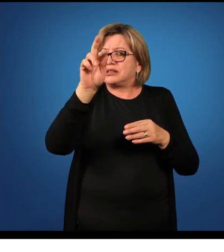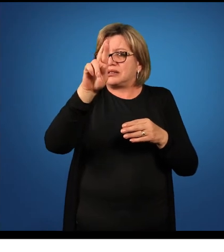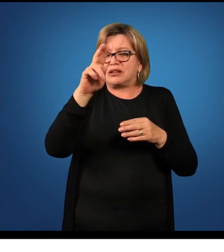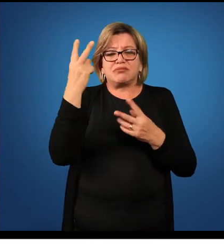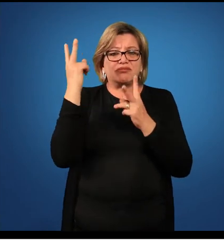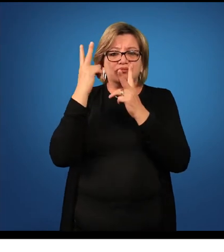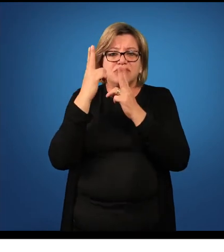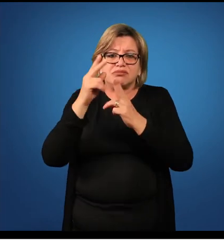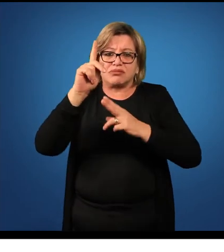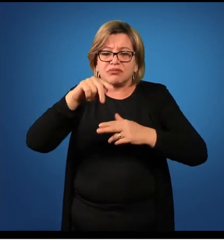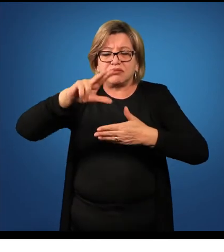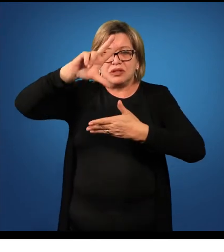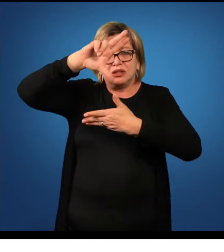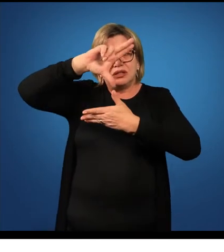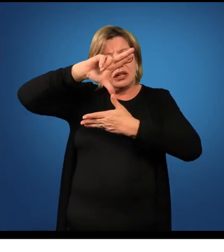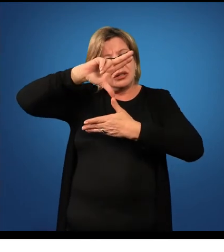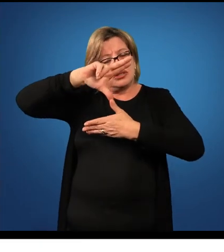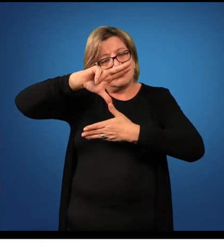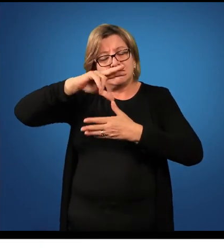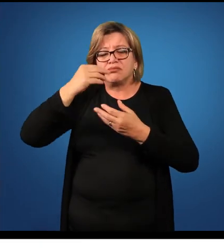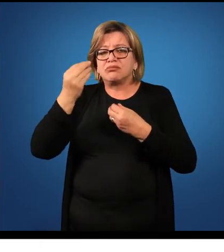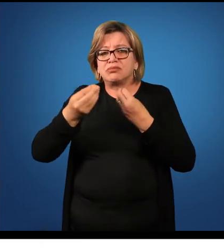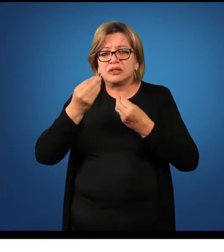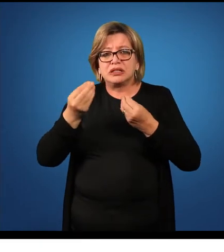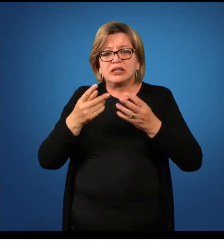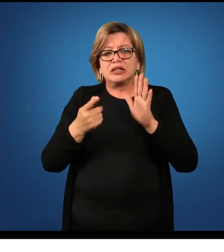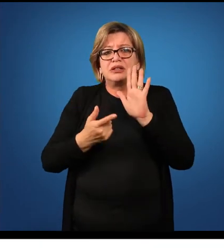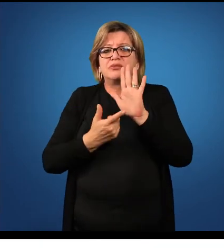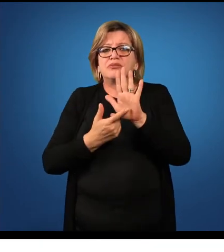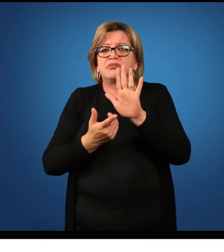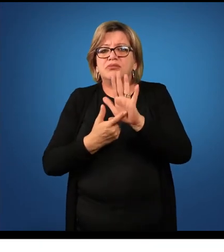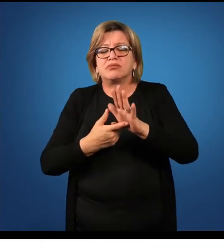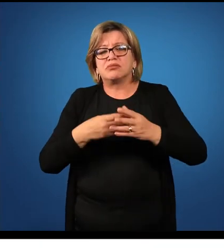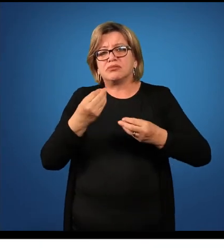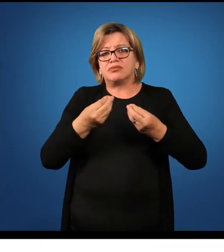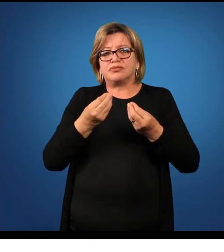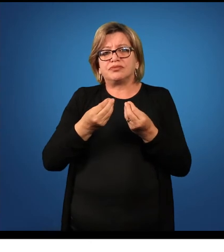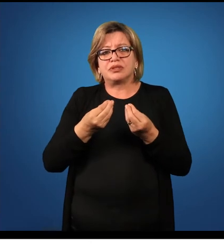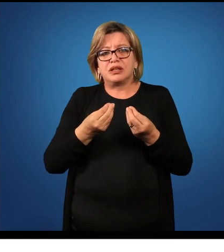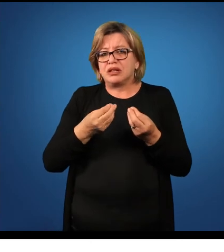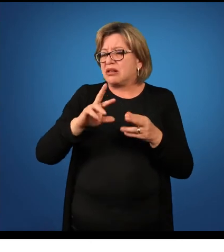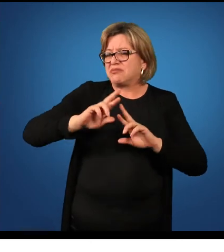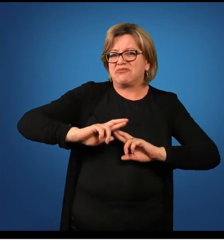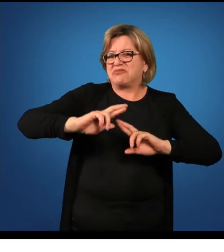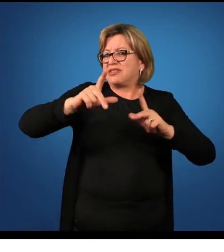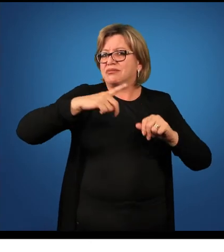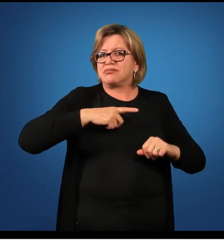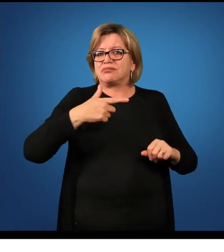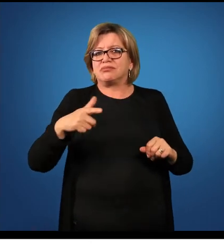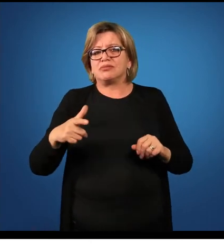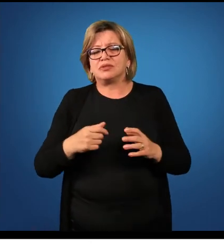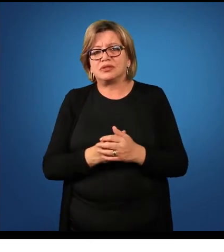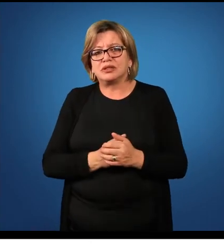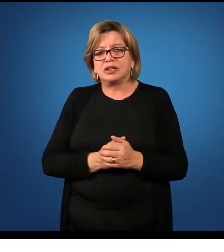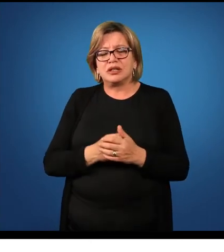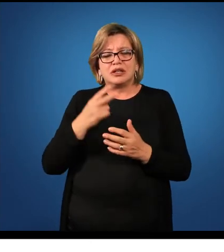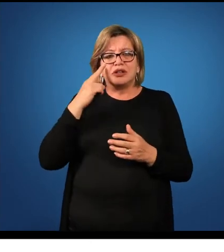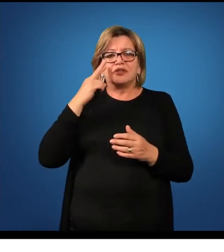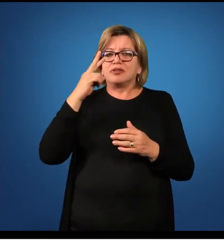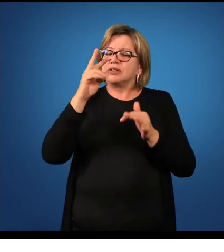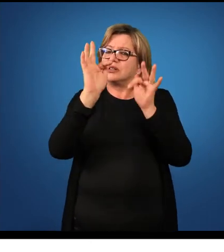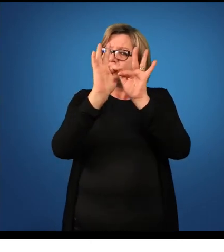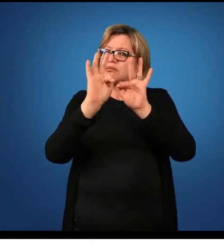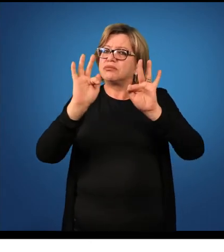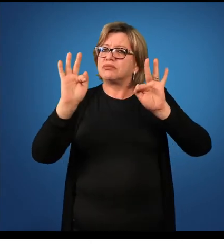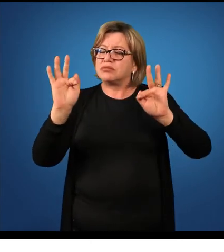esse para ser e para estar não estabelece essa distinção éremos ic